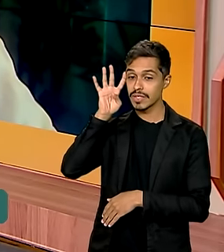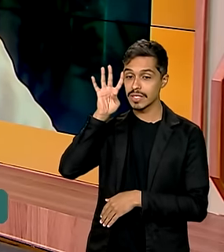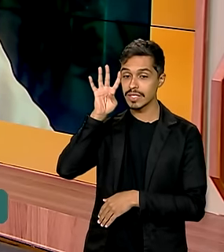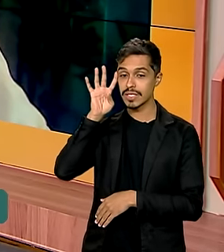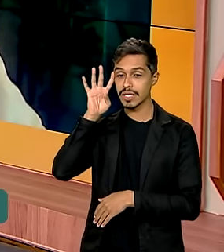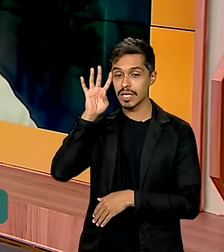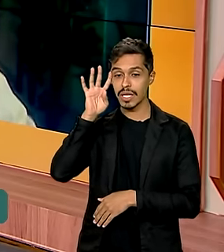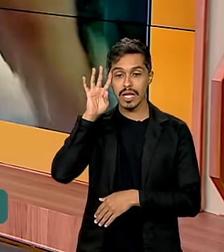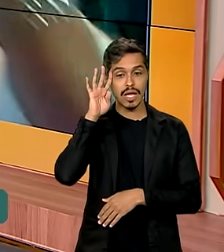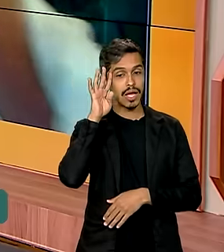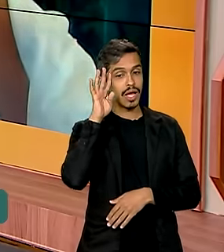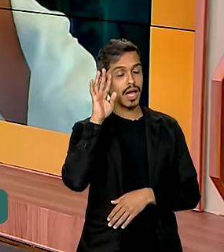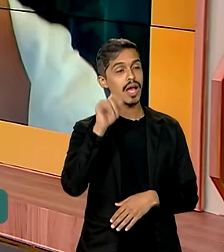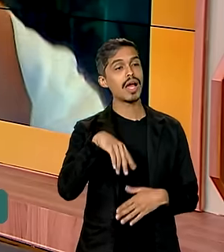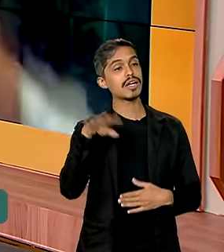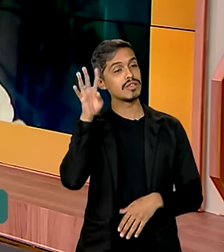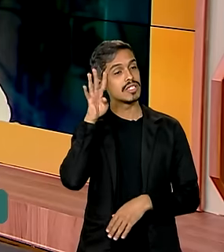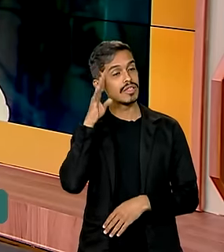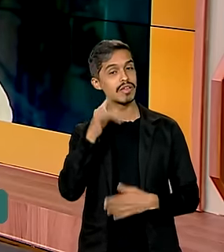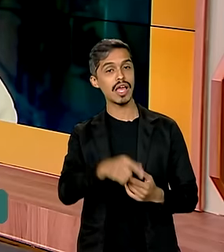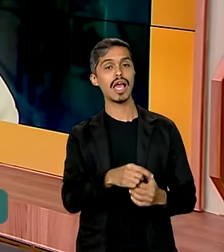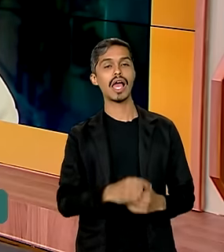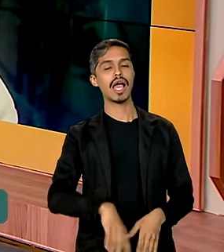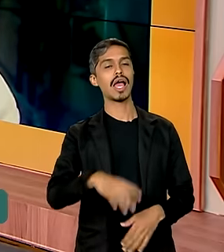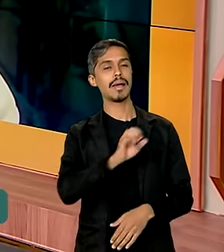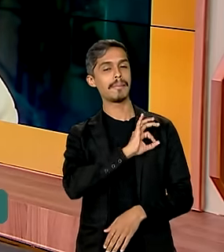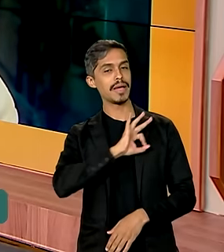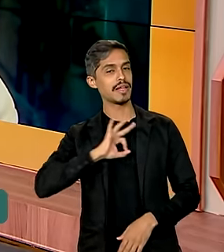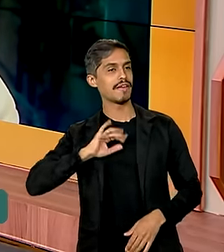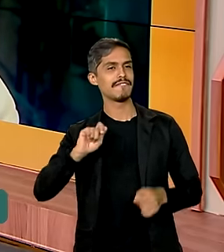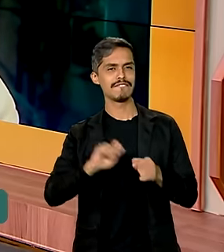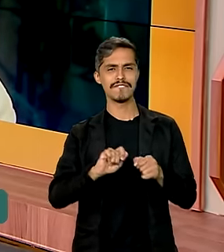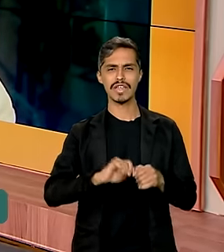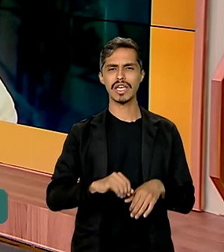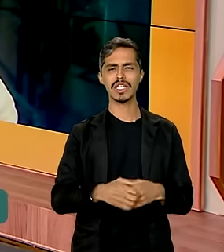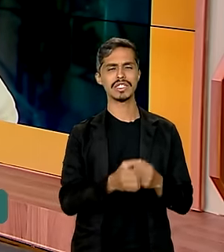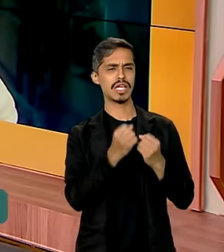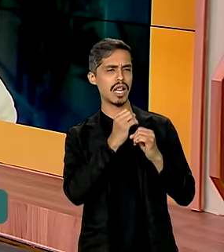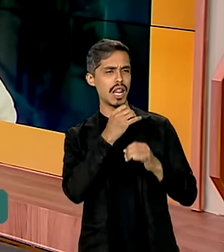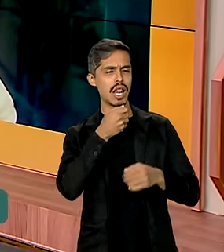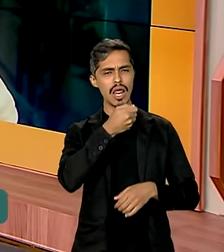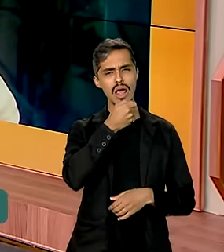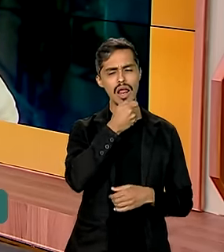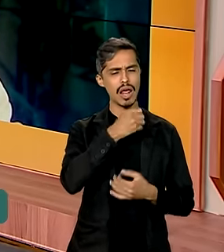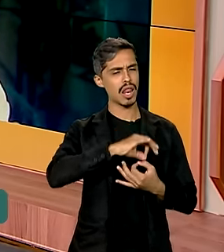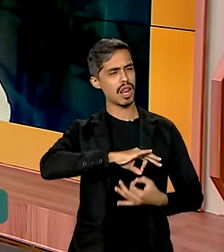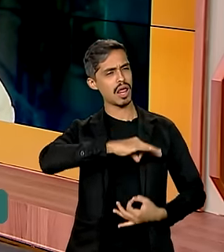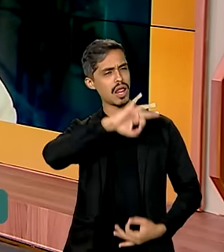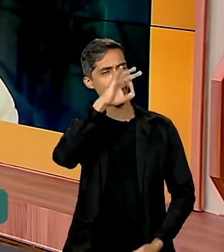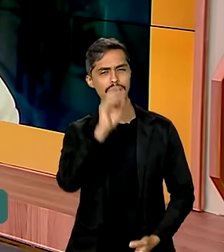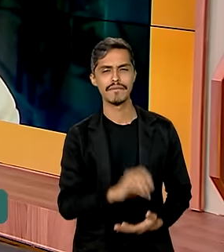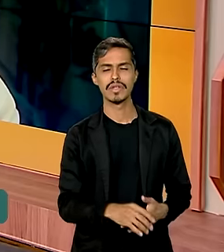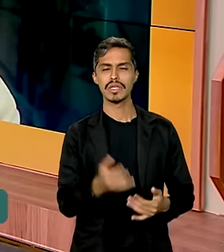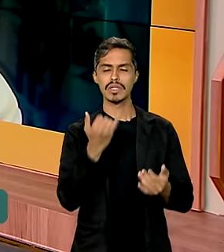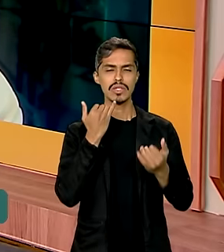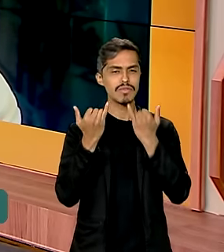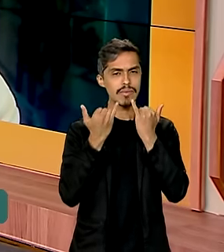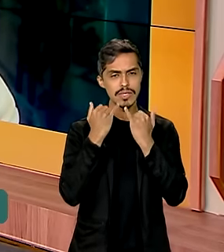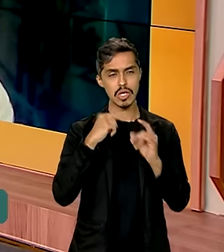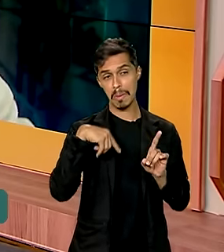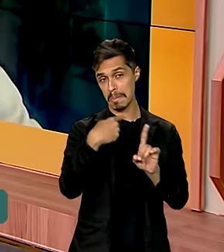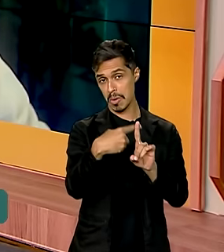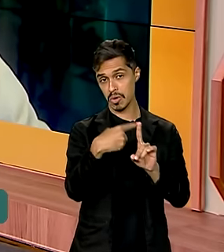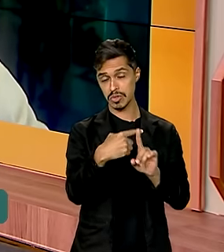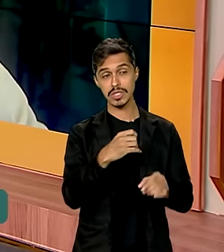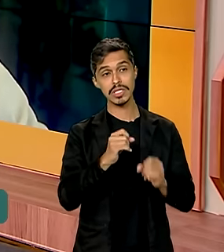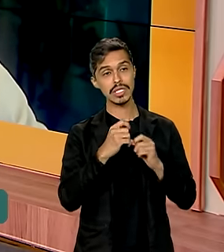do Meio Ambiente, Marina Silva, ela fez uma coletiva longa, extensa, anunciou diversos números, alguns positivos, alguns que a gente ainda tem que ter